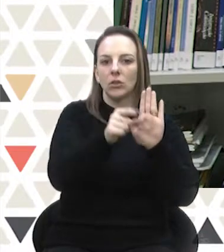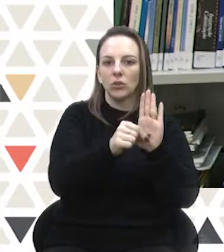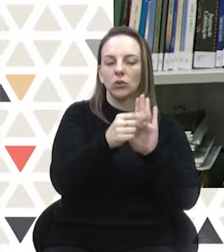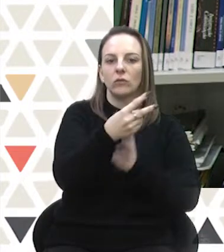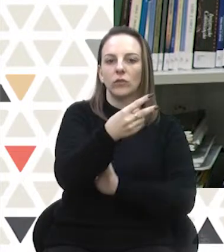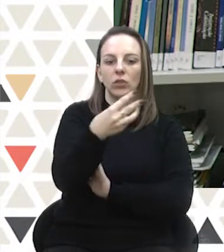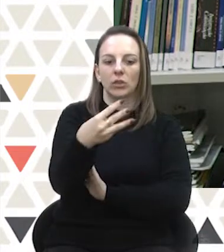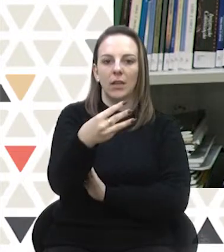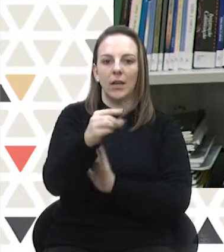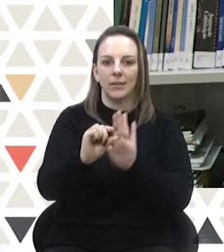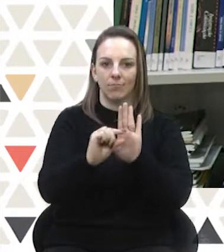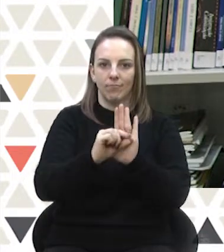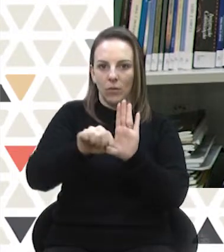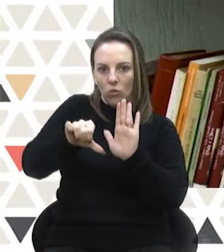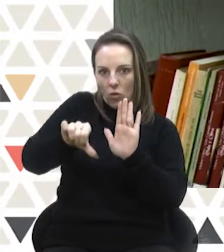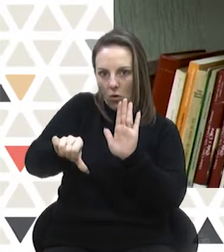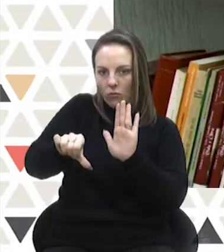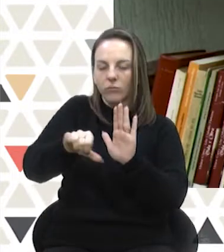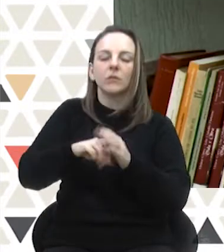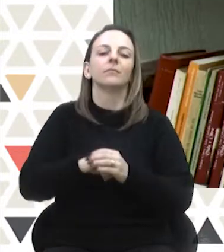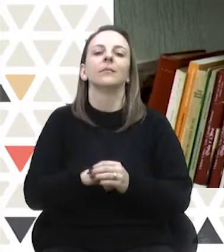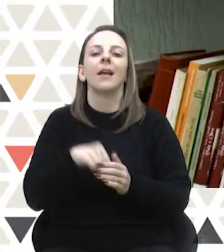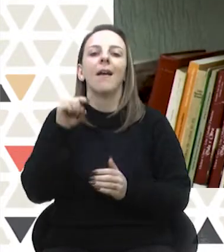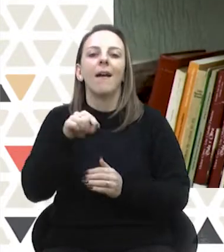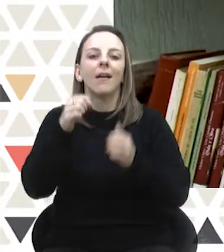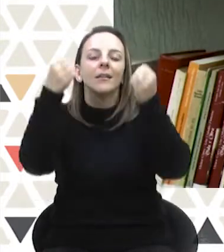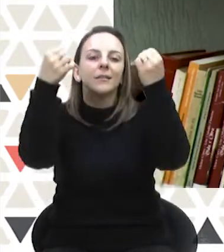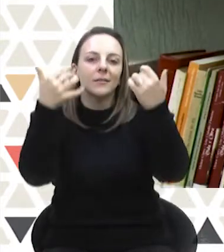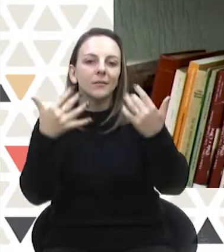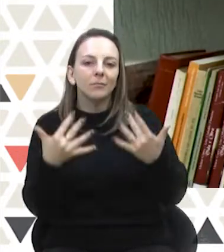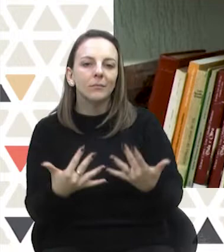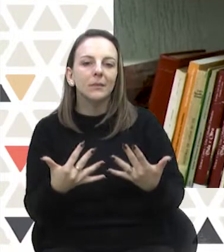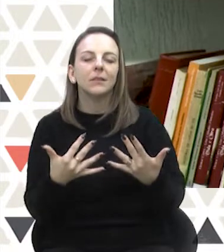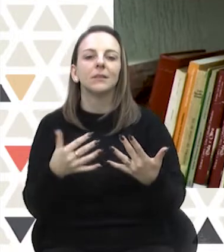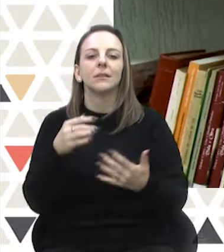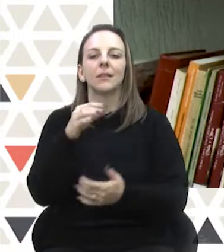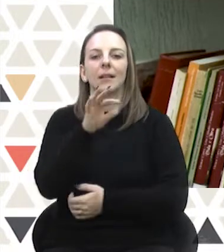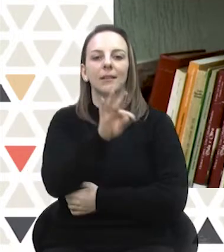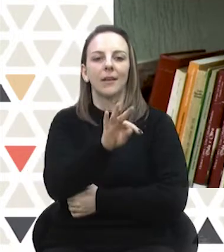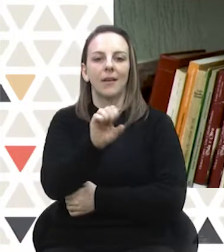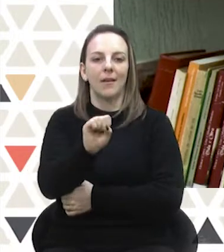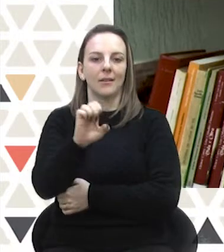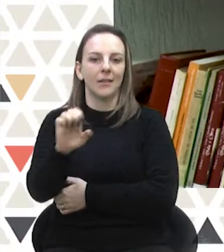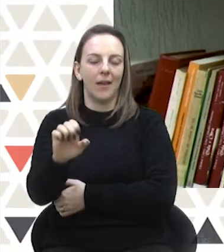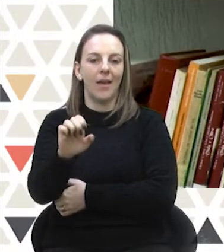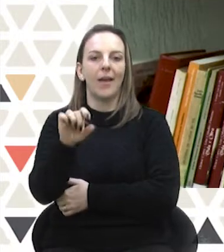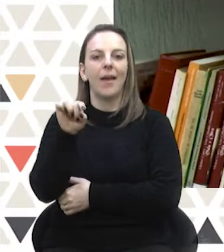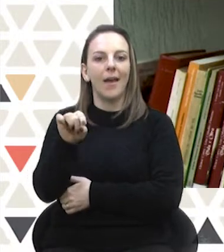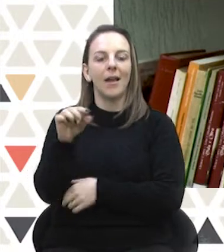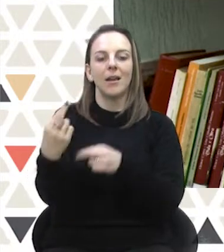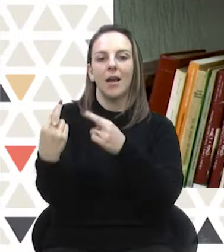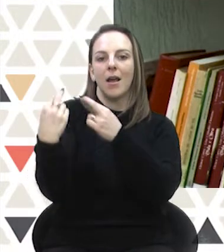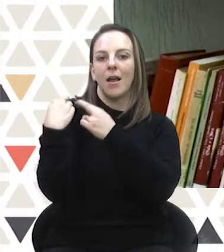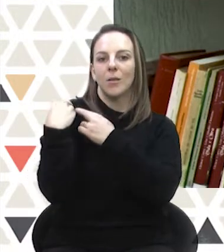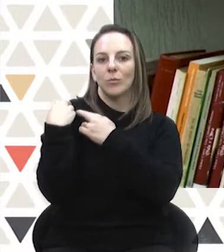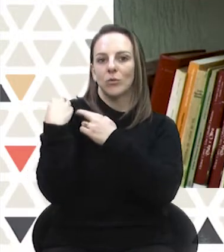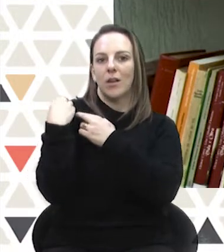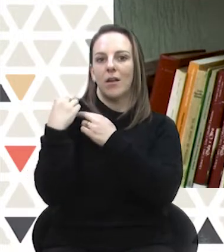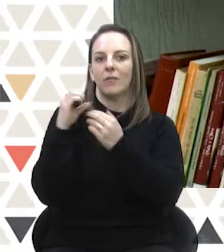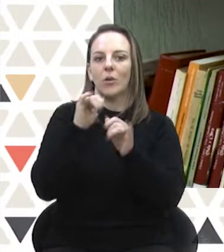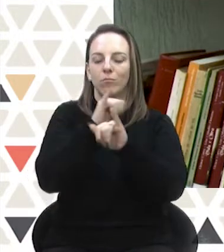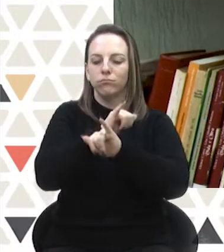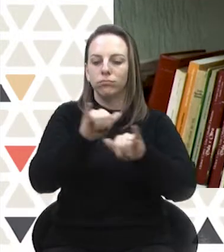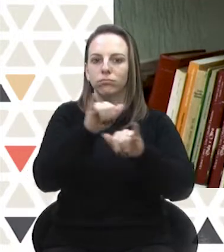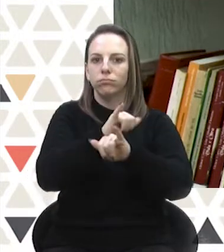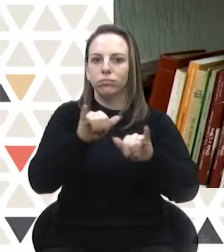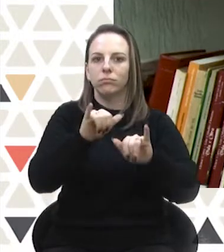23, inciso 9, ele delega ao Tribunal Superior Eleitoral a faculdade de expedir instruções